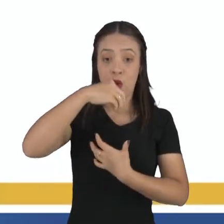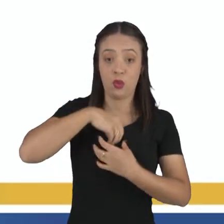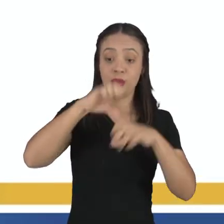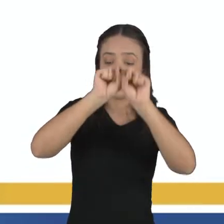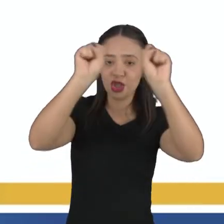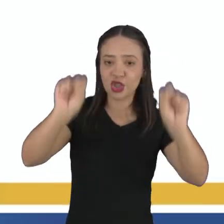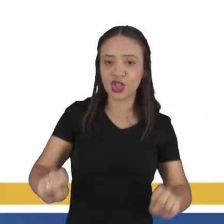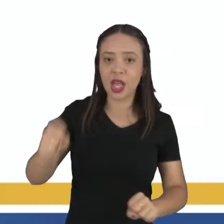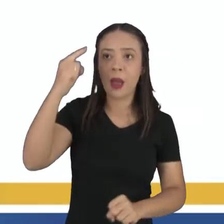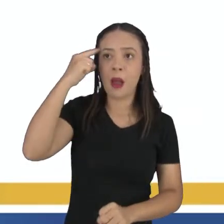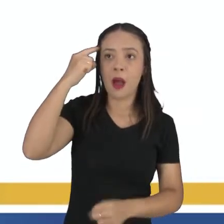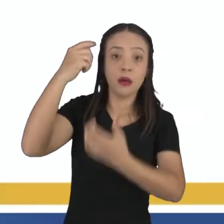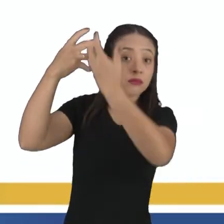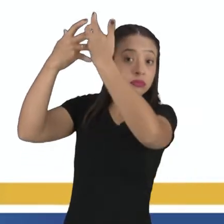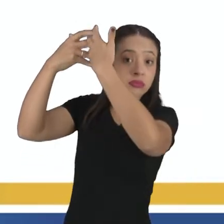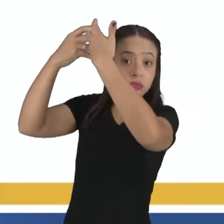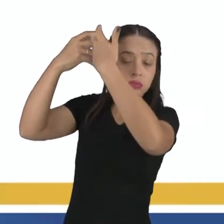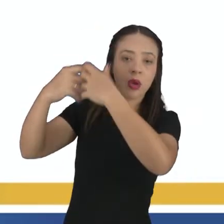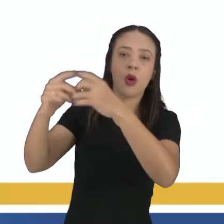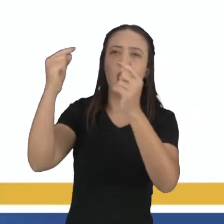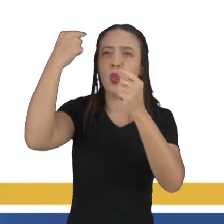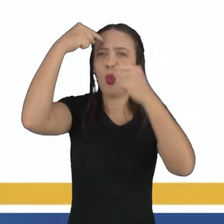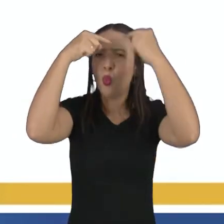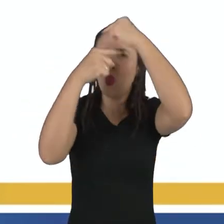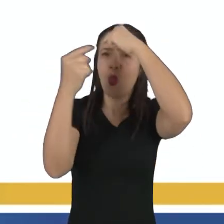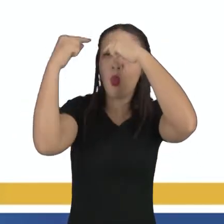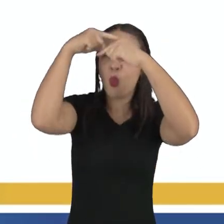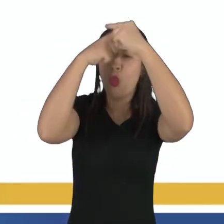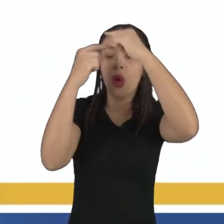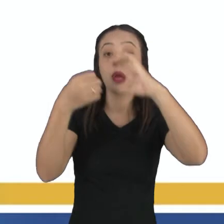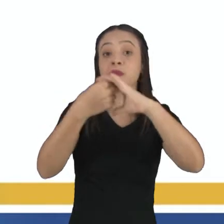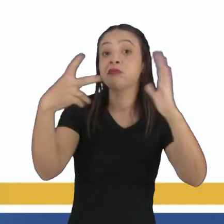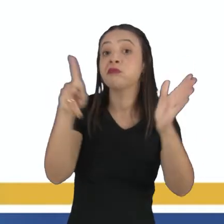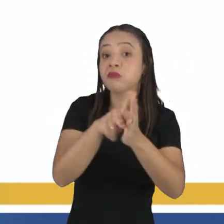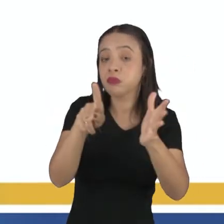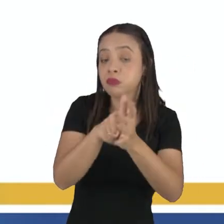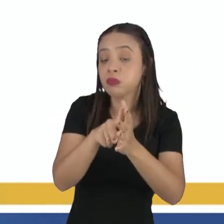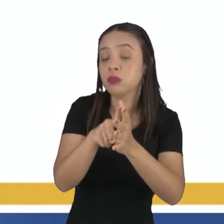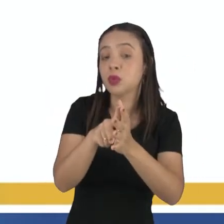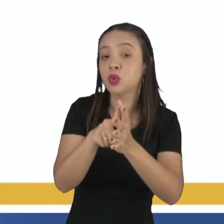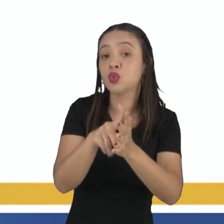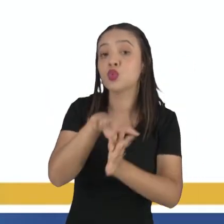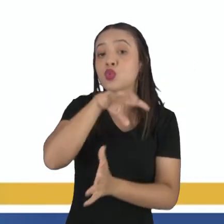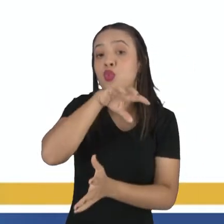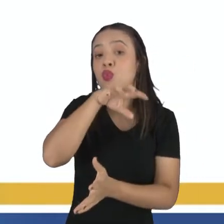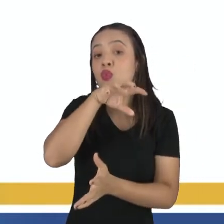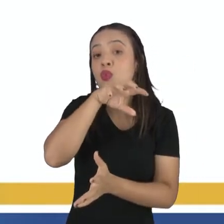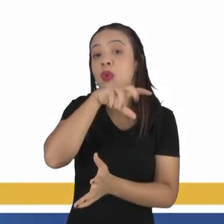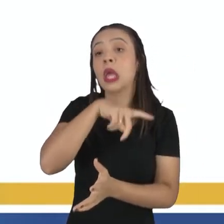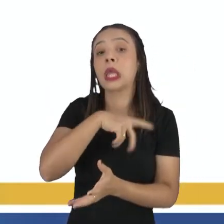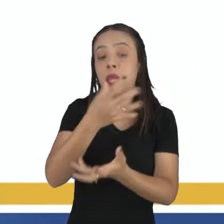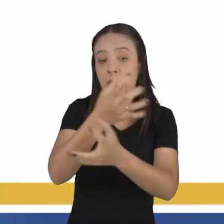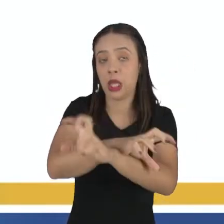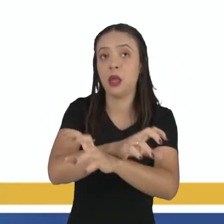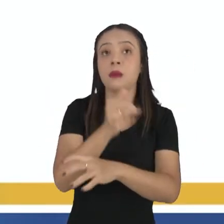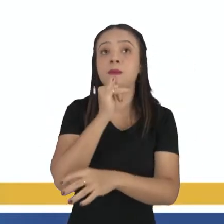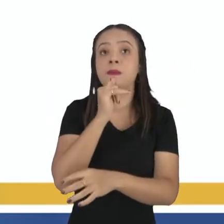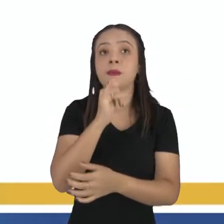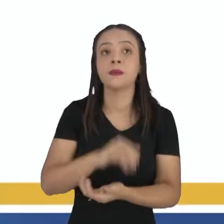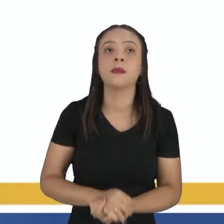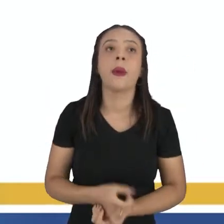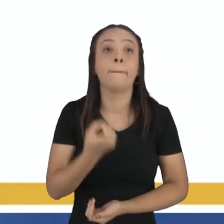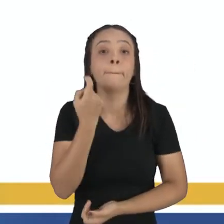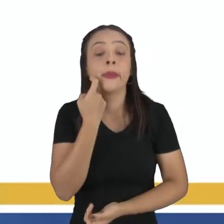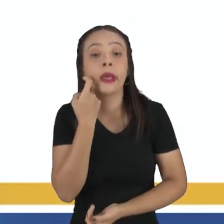o cérebro, com as terminações nervosas. Então, também é uma característica dos animais vertebrados. Como exemplo, eu coloquei para vocês,